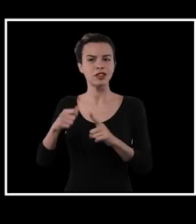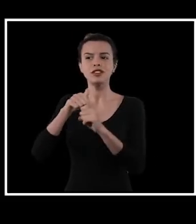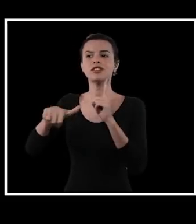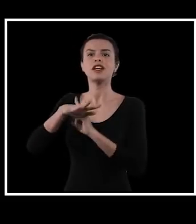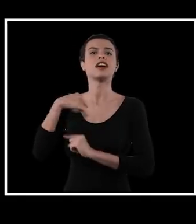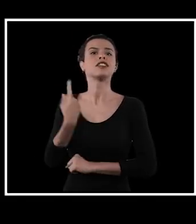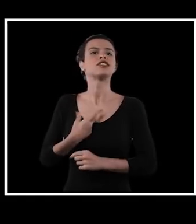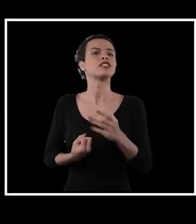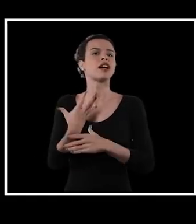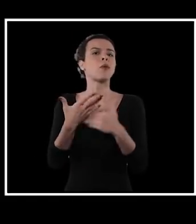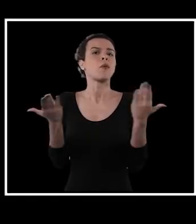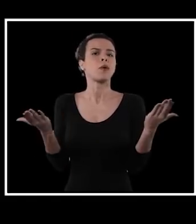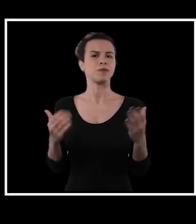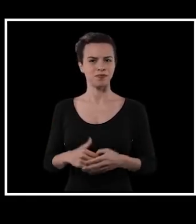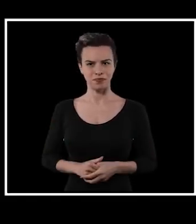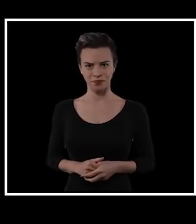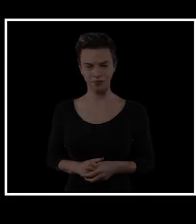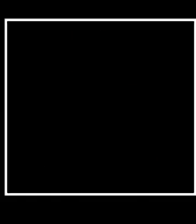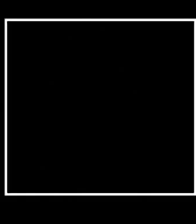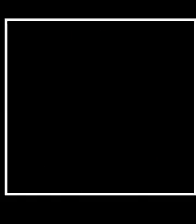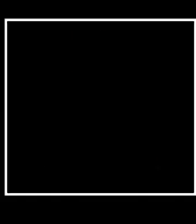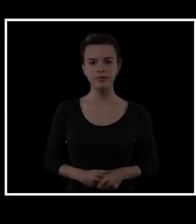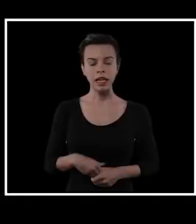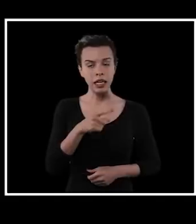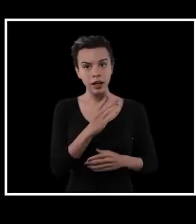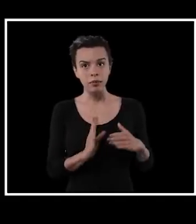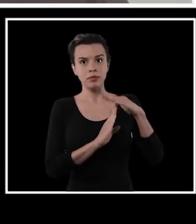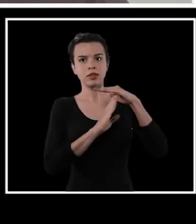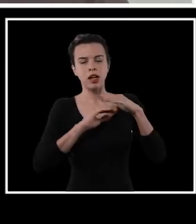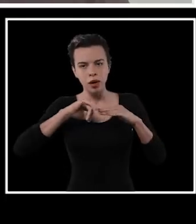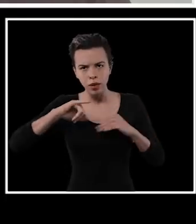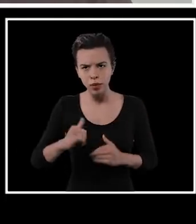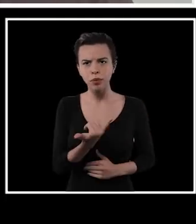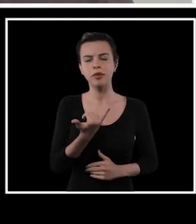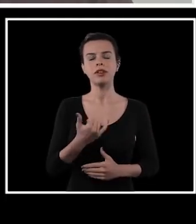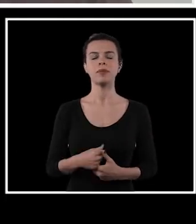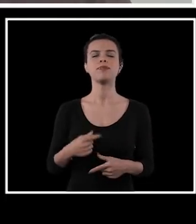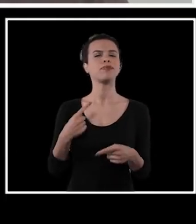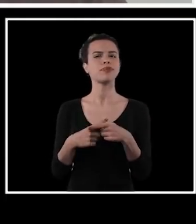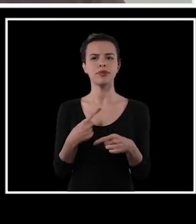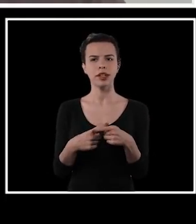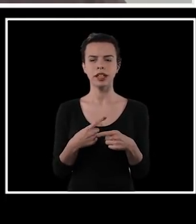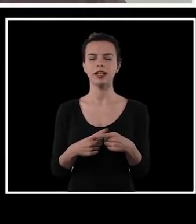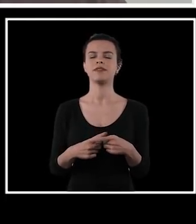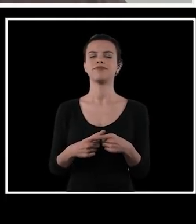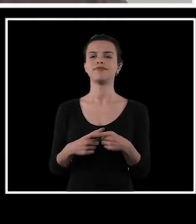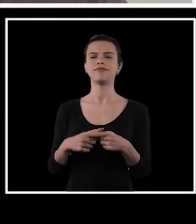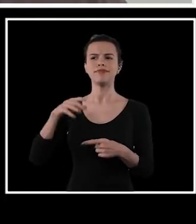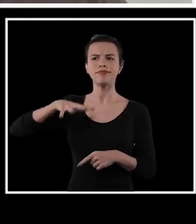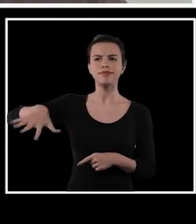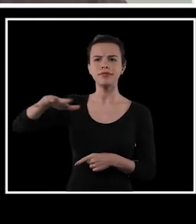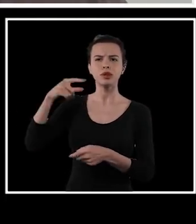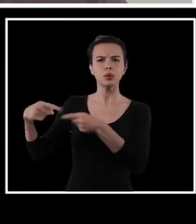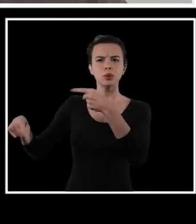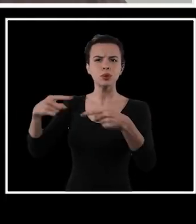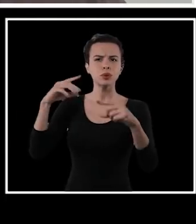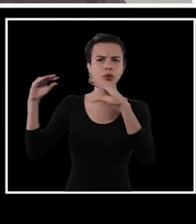isso é política. Que tipo de sociedade a gente quer criar? Deixa eu aproveitar essa brecha, porque